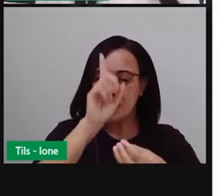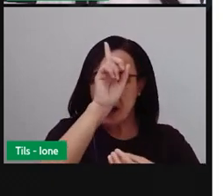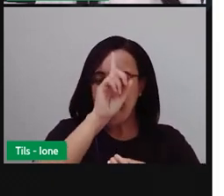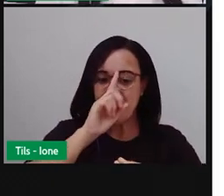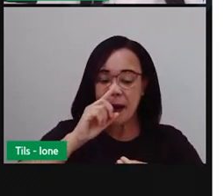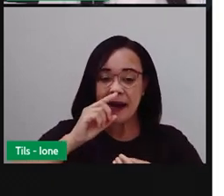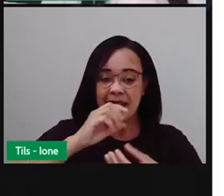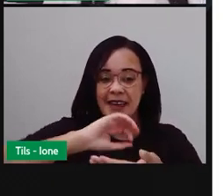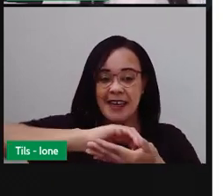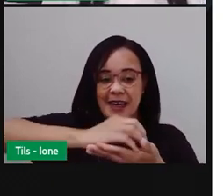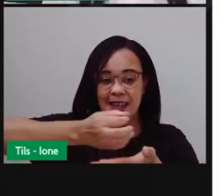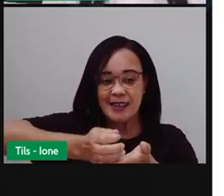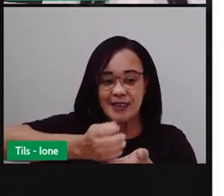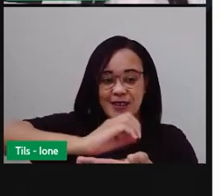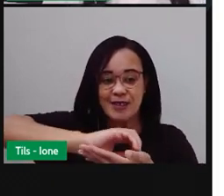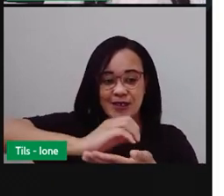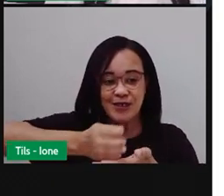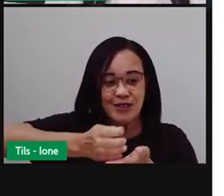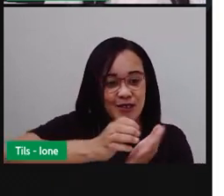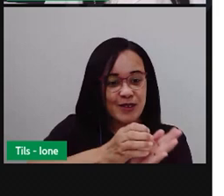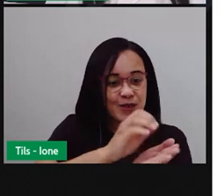Sim, por quê?